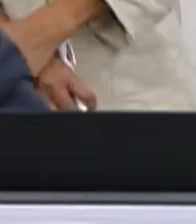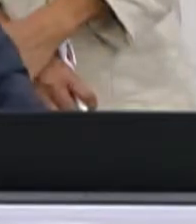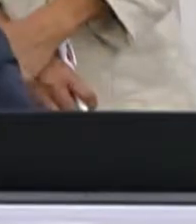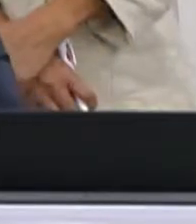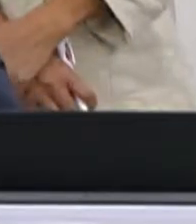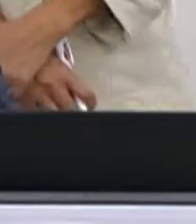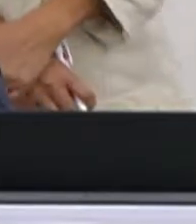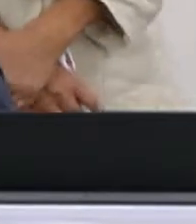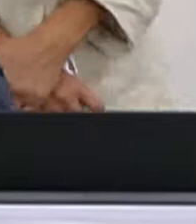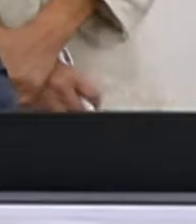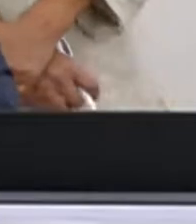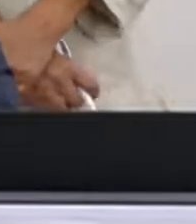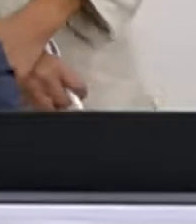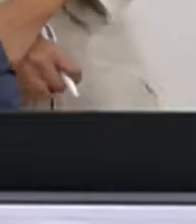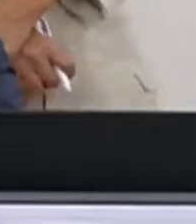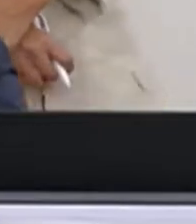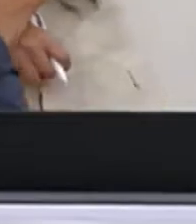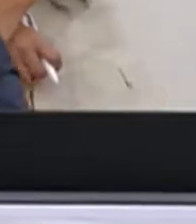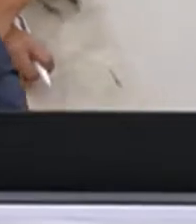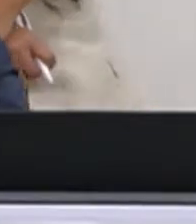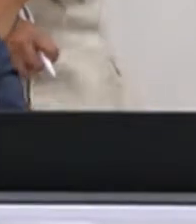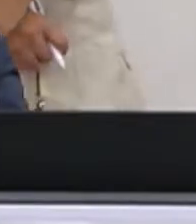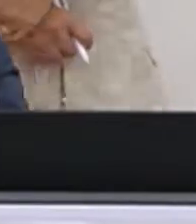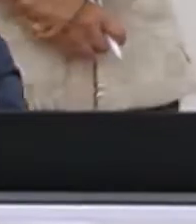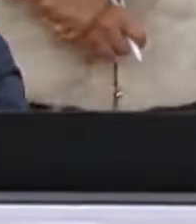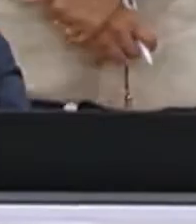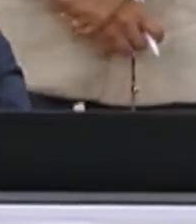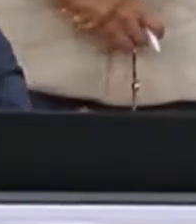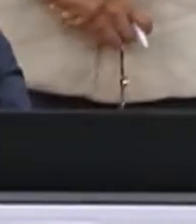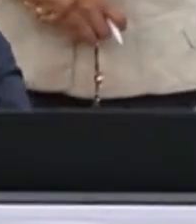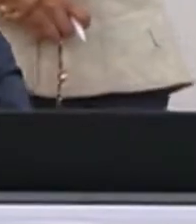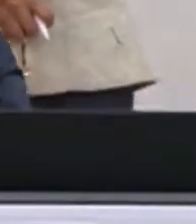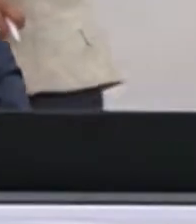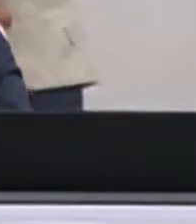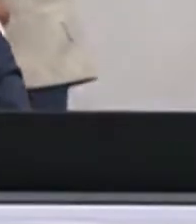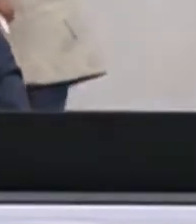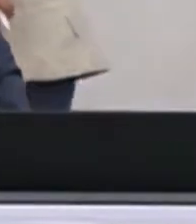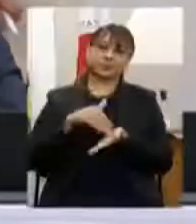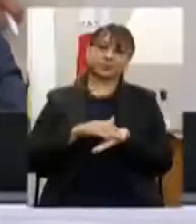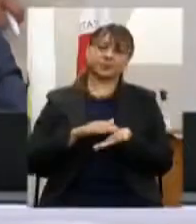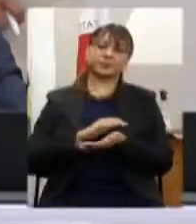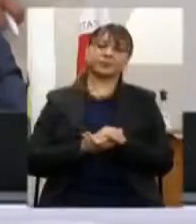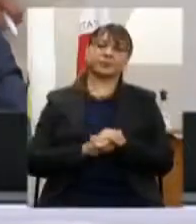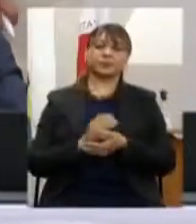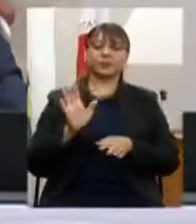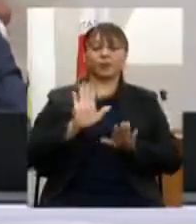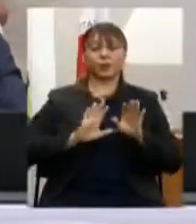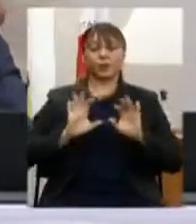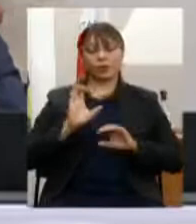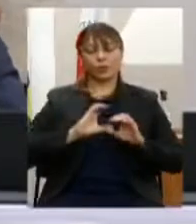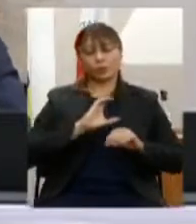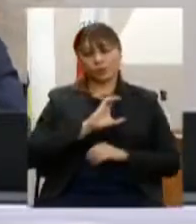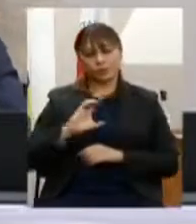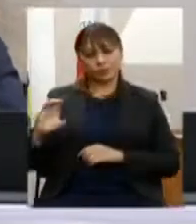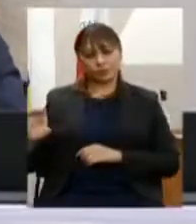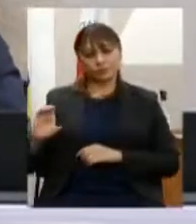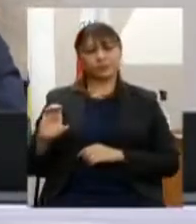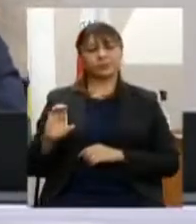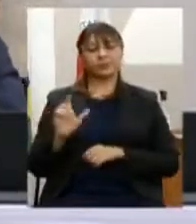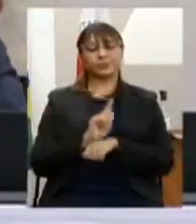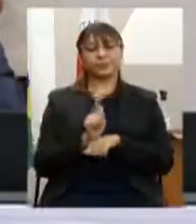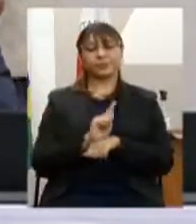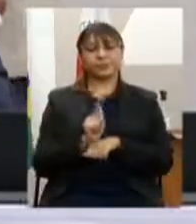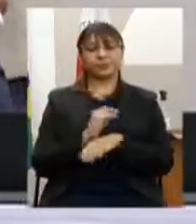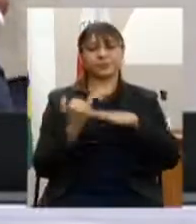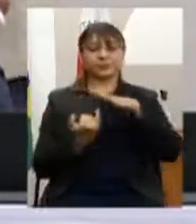Felipe Ferreira Melo, subsecretário da Subsecretaria de Coordenação de Gestão Institucional da